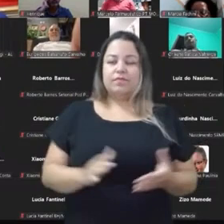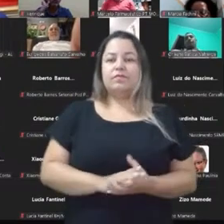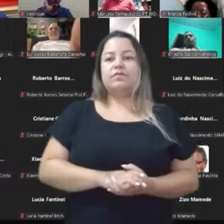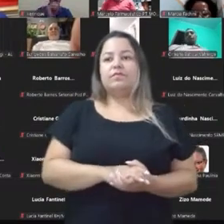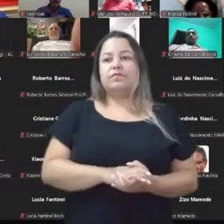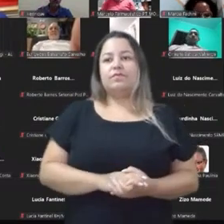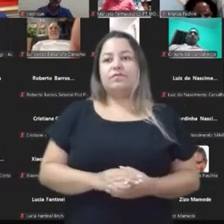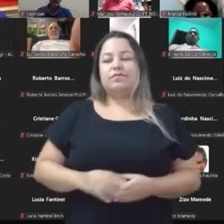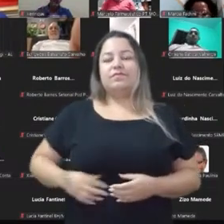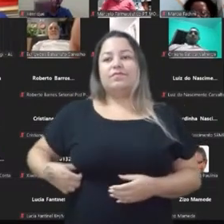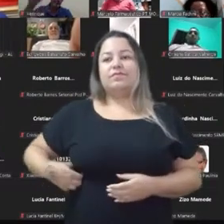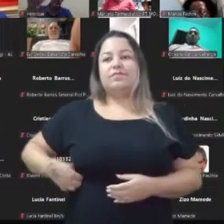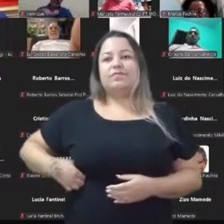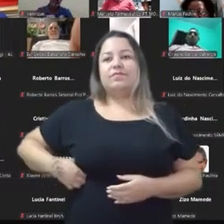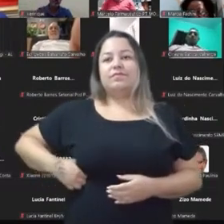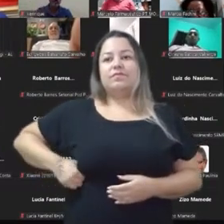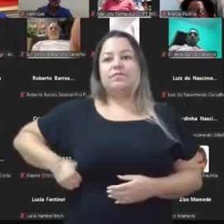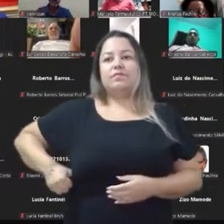beijo. Obrigado, companheiro.